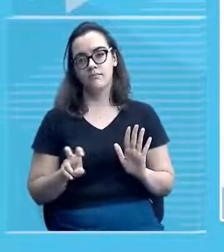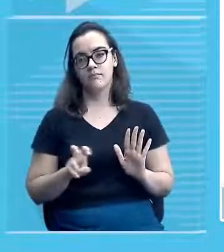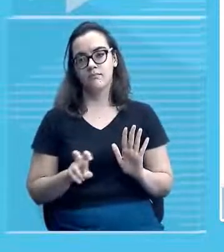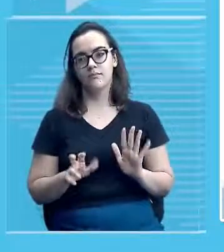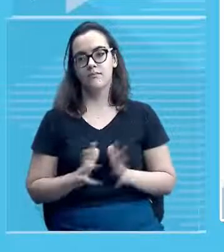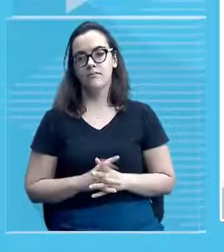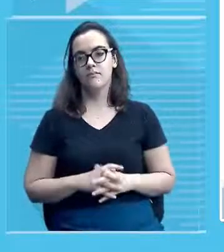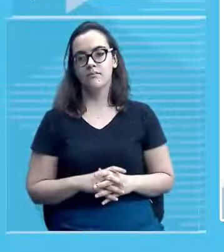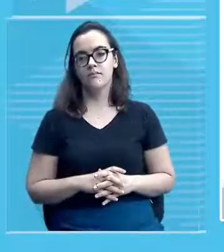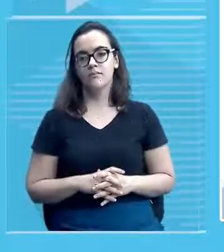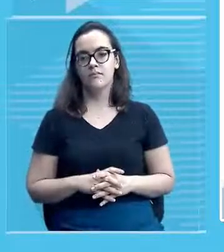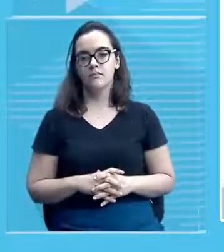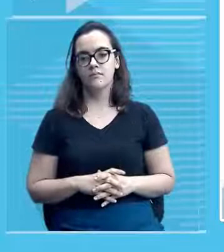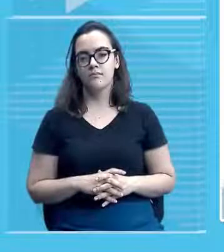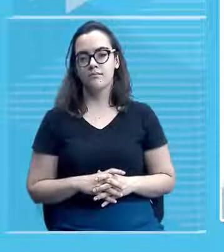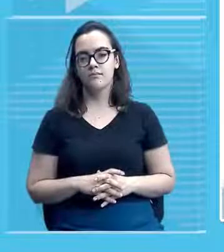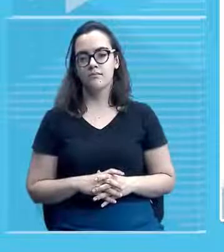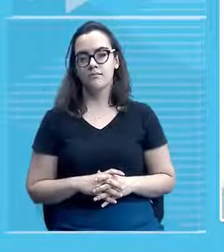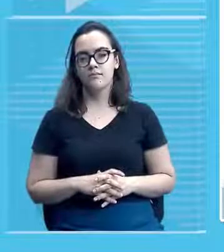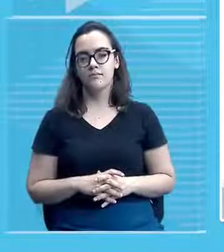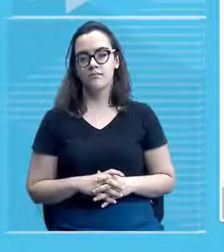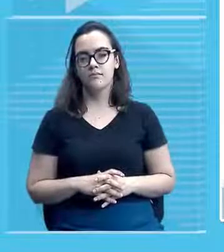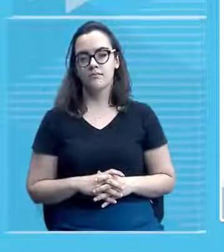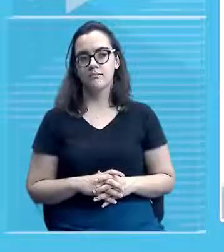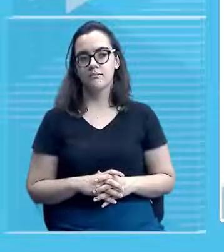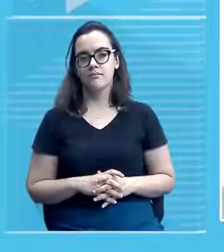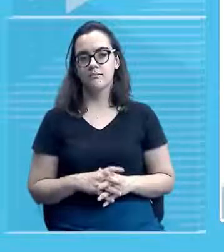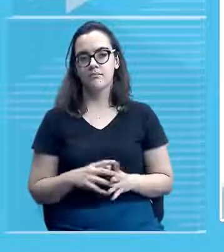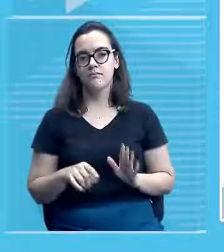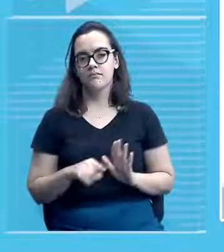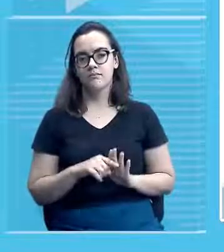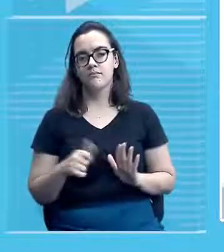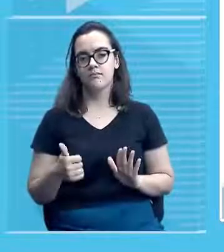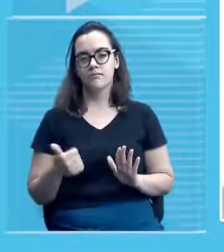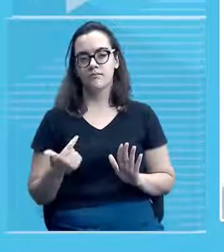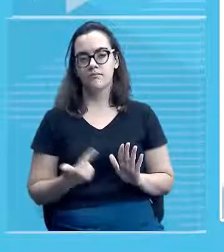um dois cinco ou melhor um dois cinco